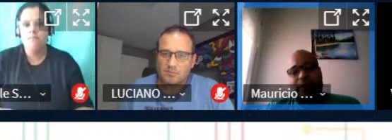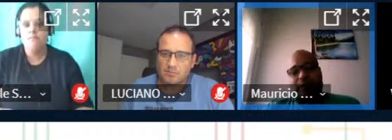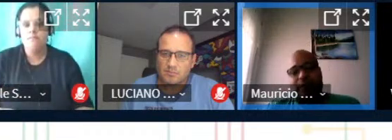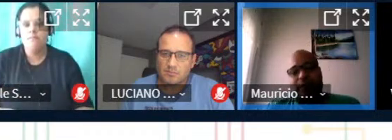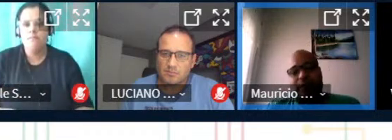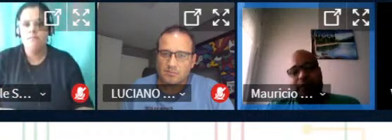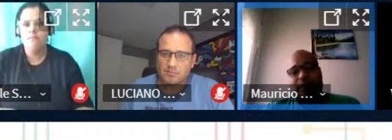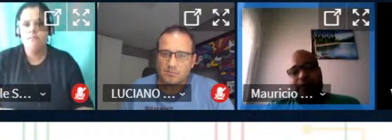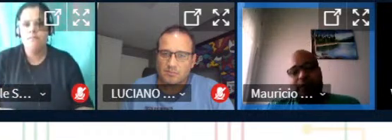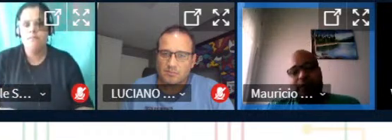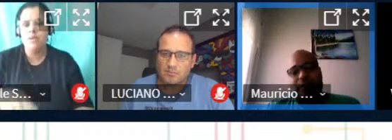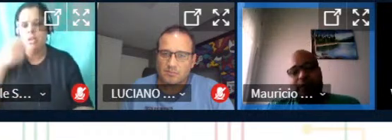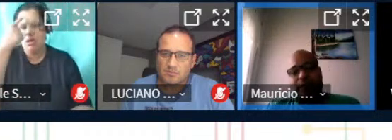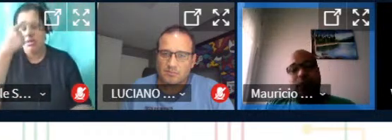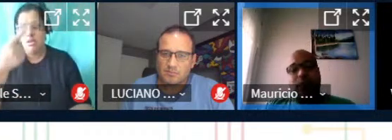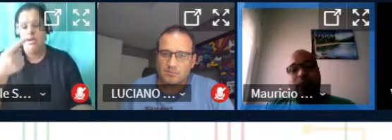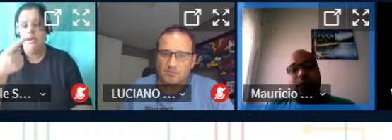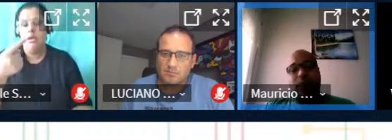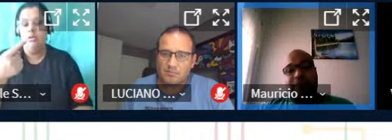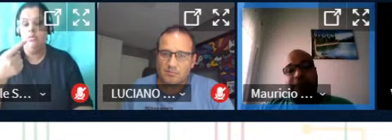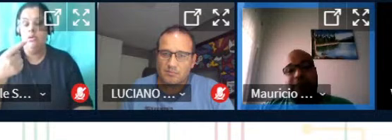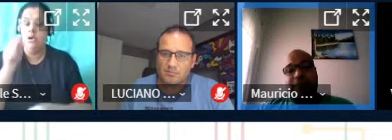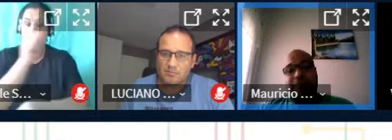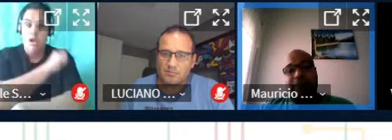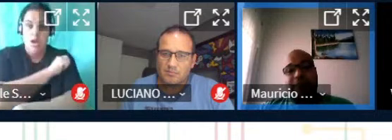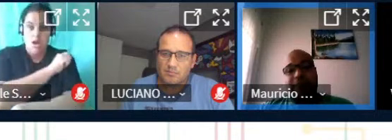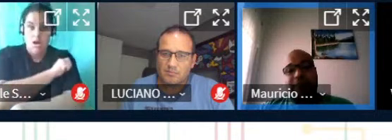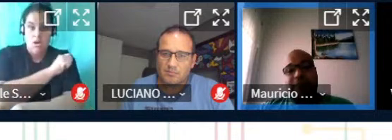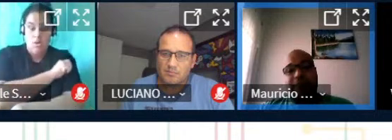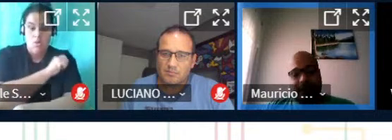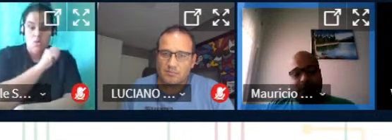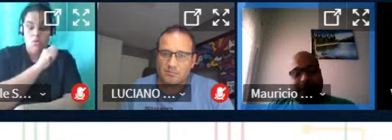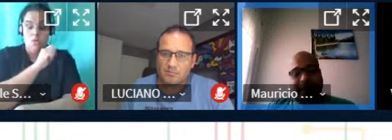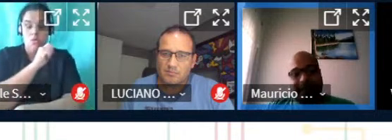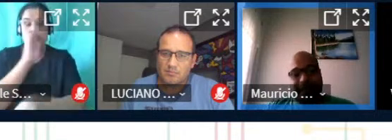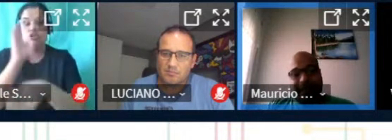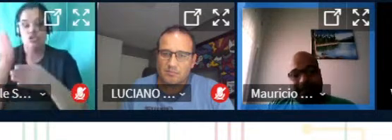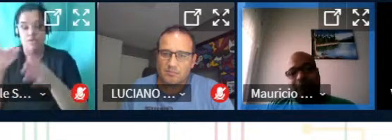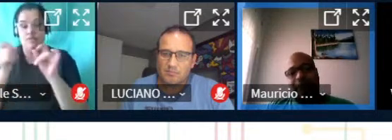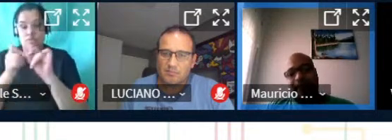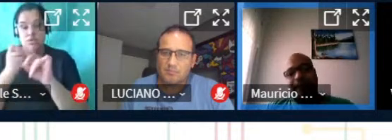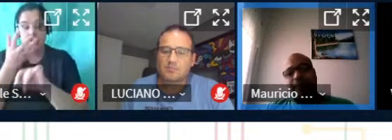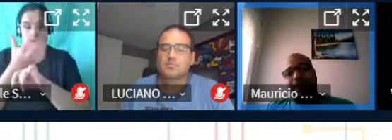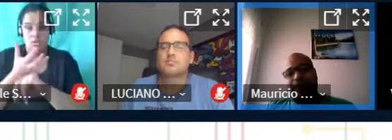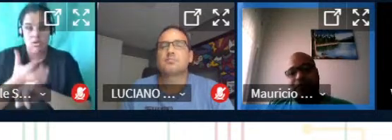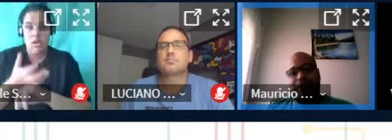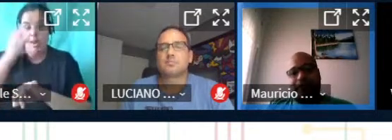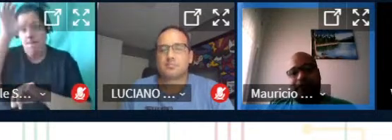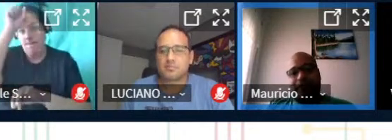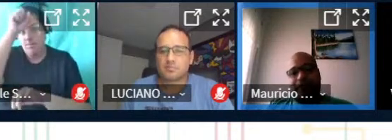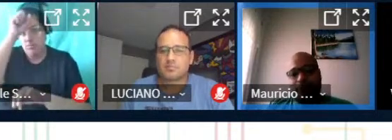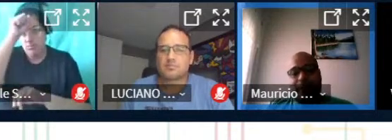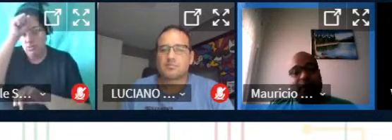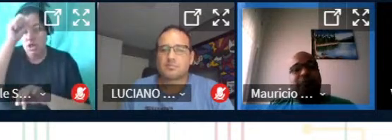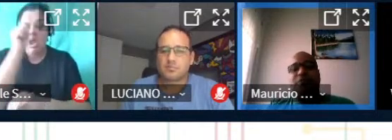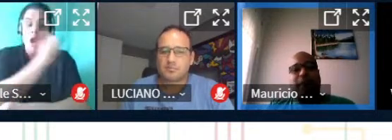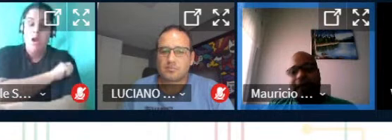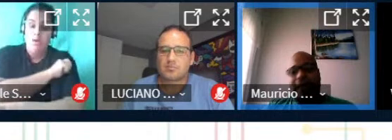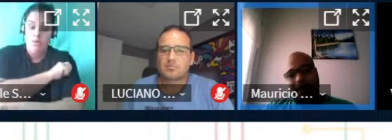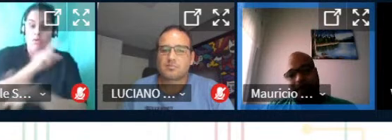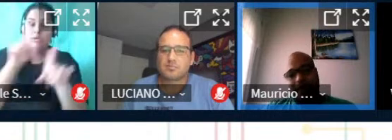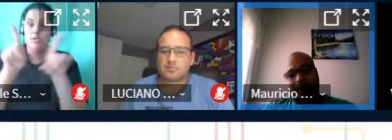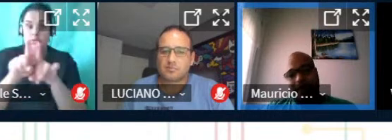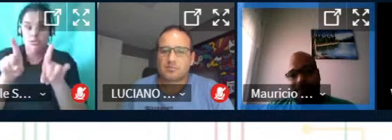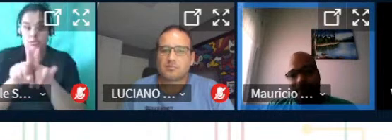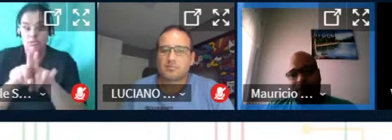e a ideia então foi essa pegar esses alunos que é recém passado pela disciplina que tem muito a aprender pelo curso só que esses alunos aí também são